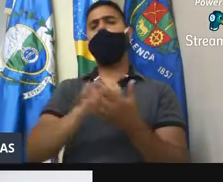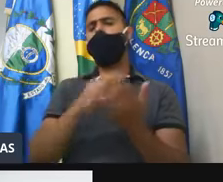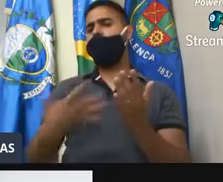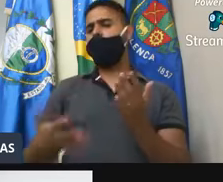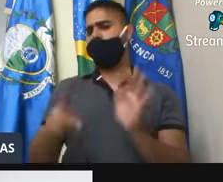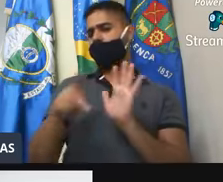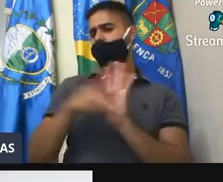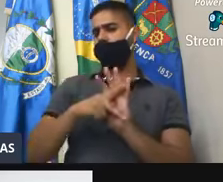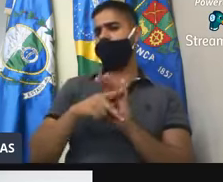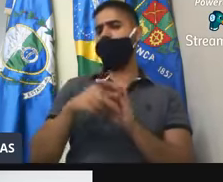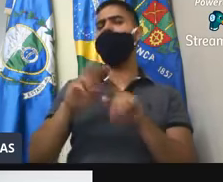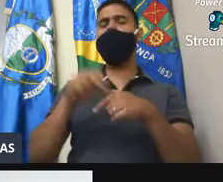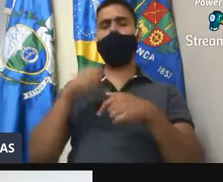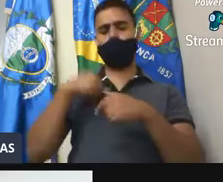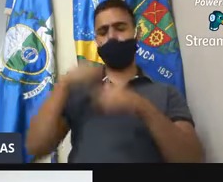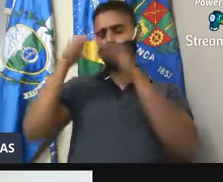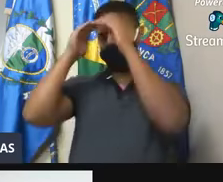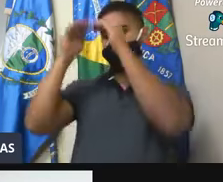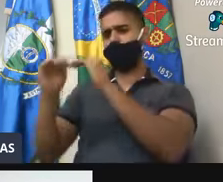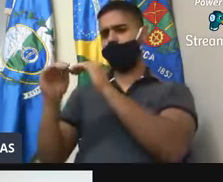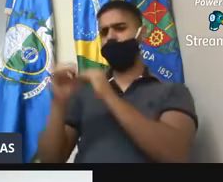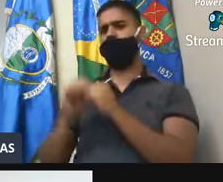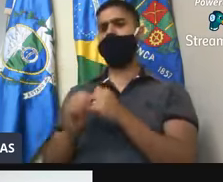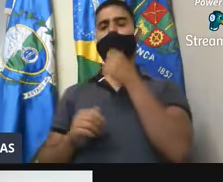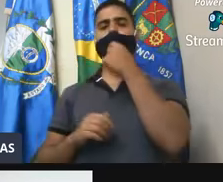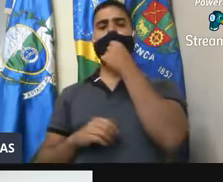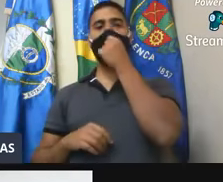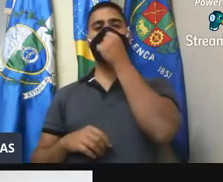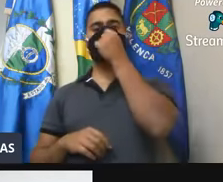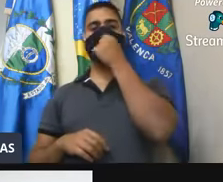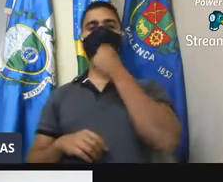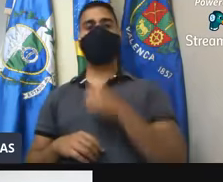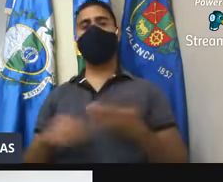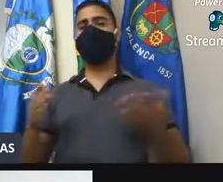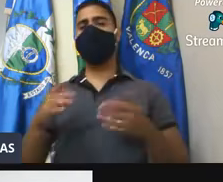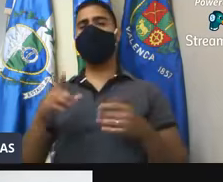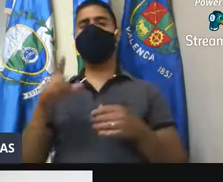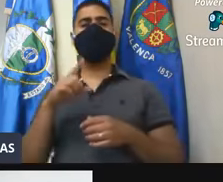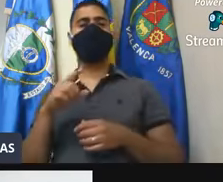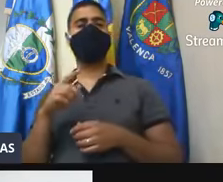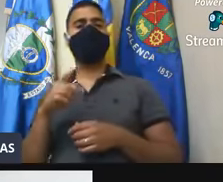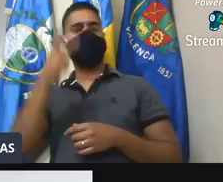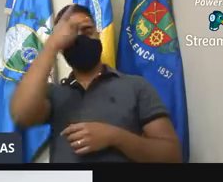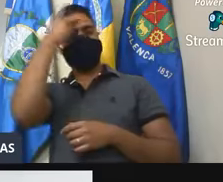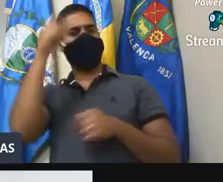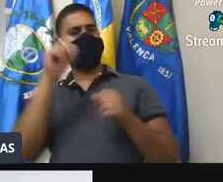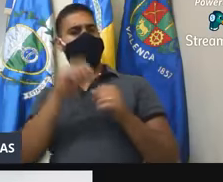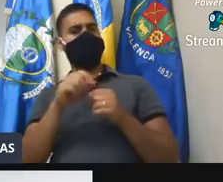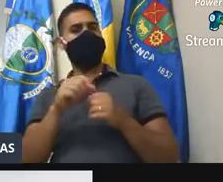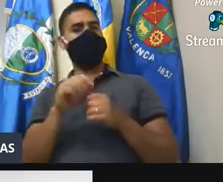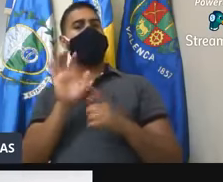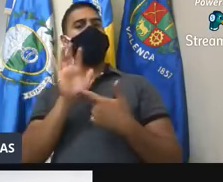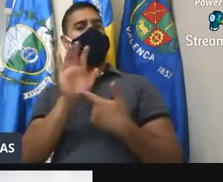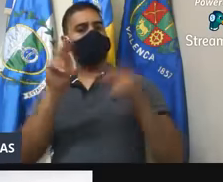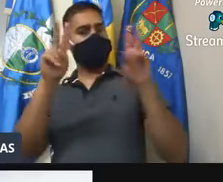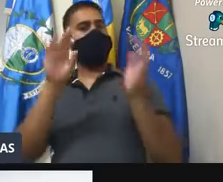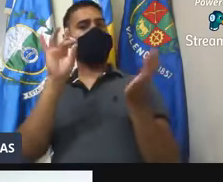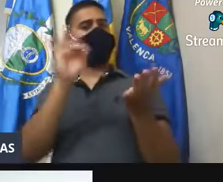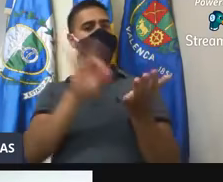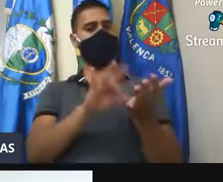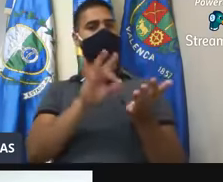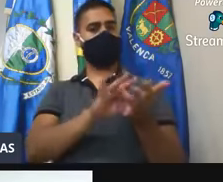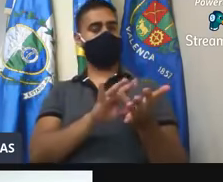e eu respeito. Agora, quando ele vem e coloca uma situação dessa, porque foi verdade mesmo,